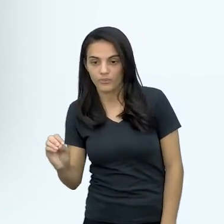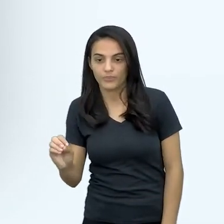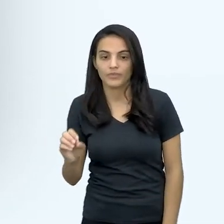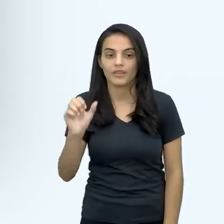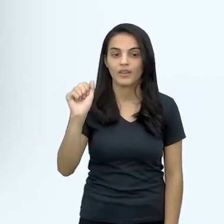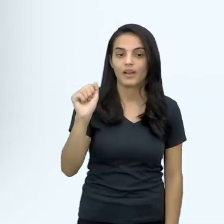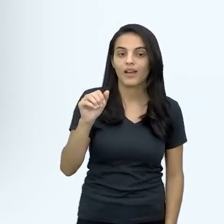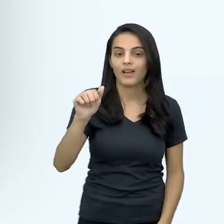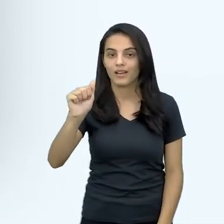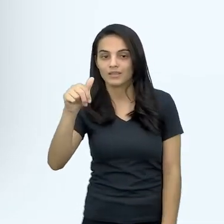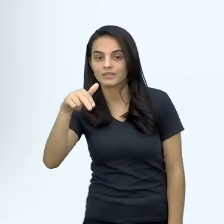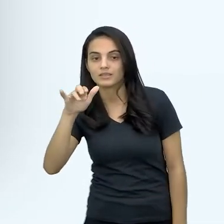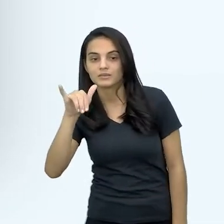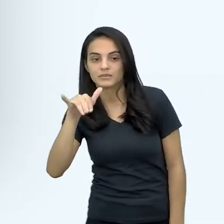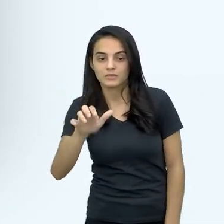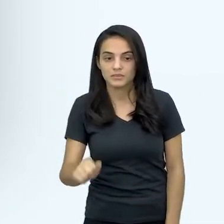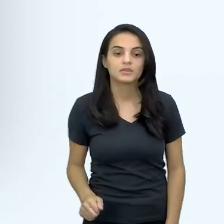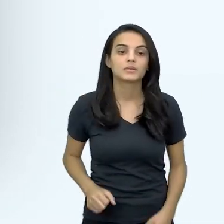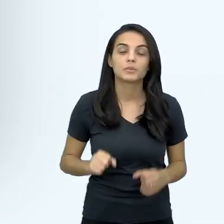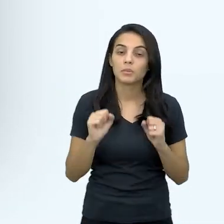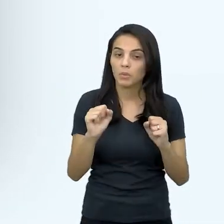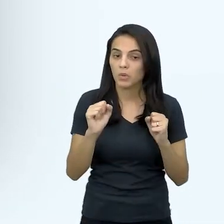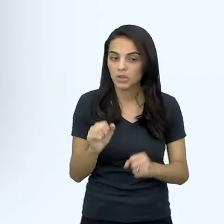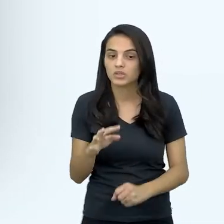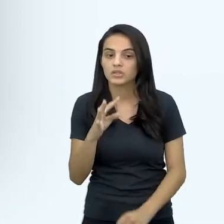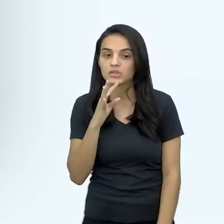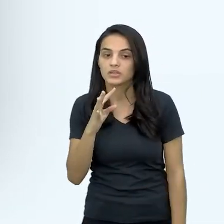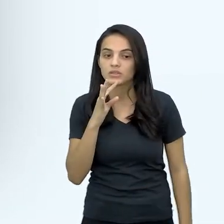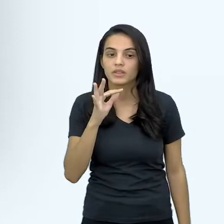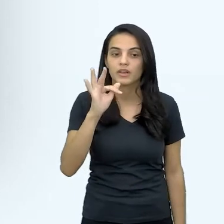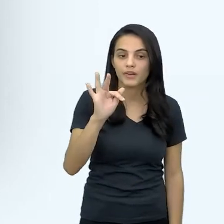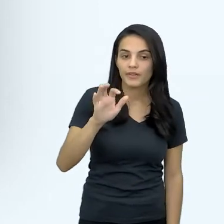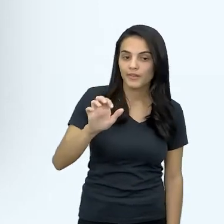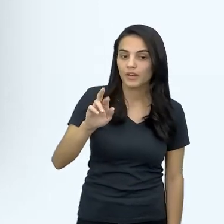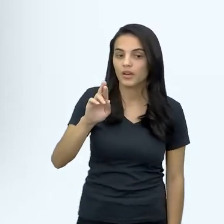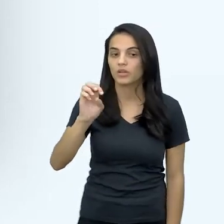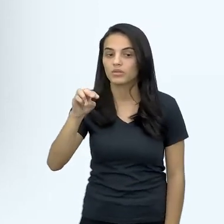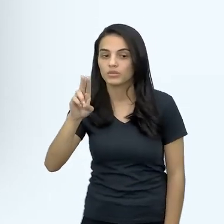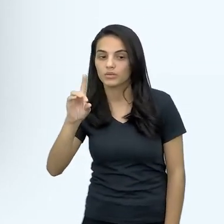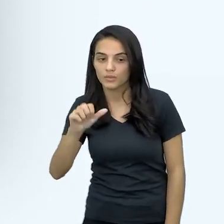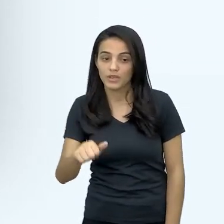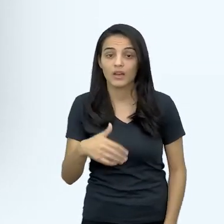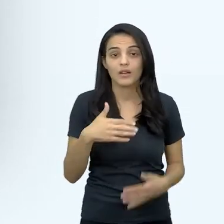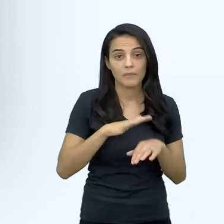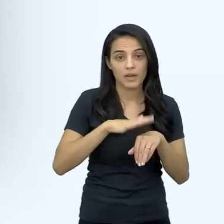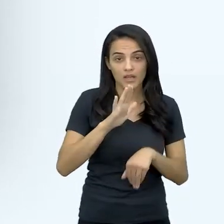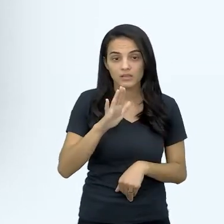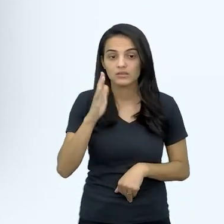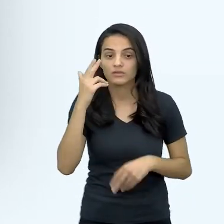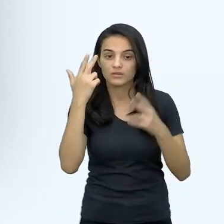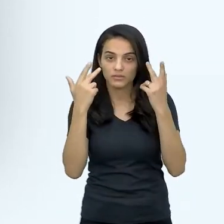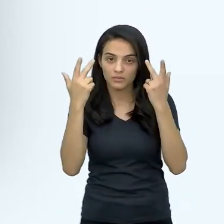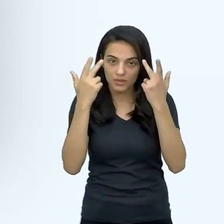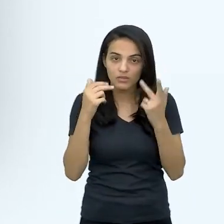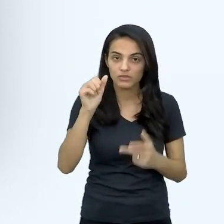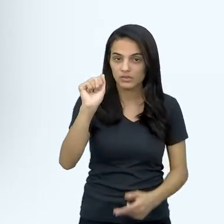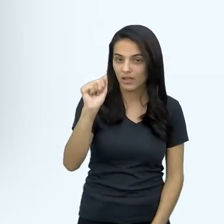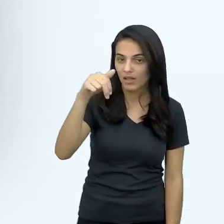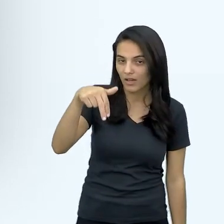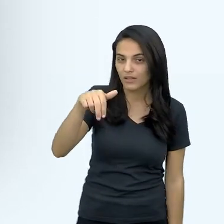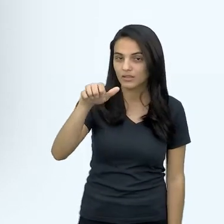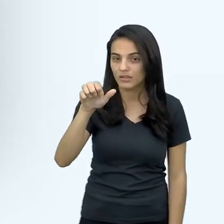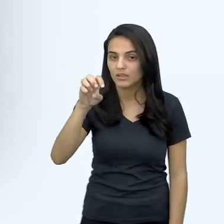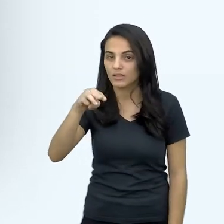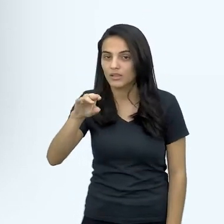anemia por falta de ferro, gente conhece como anemia ferropriva, né, a causa mais comum de anemia, né, que acomete